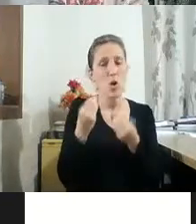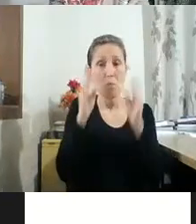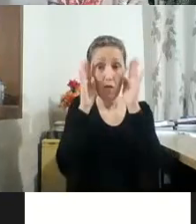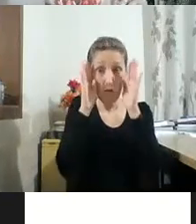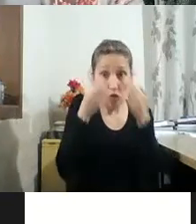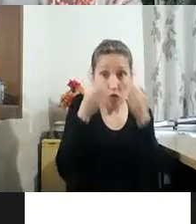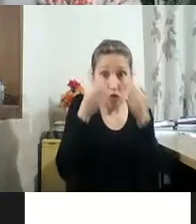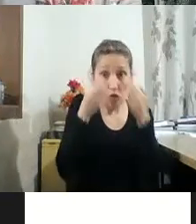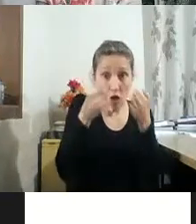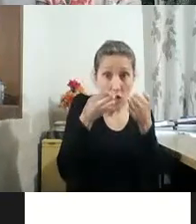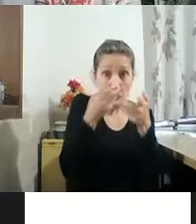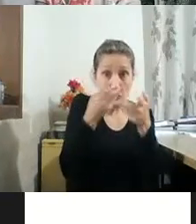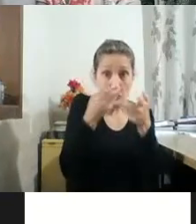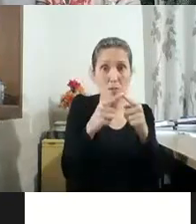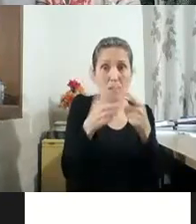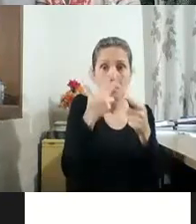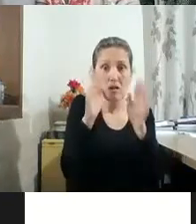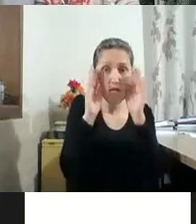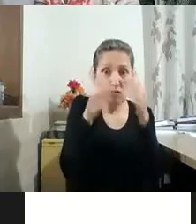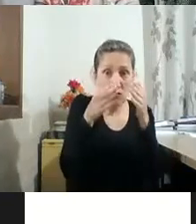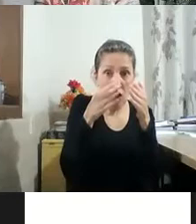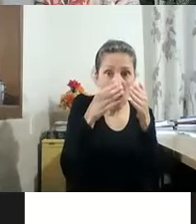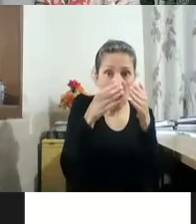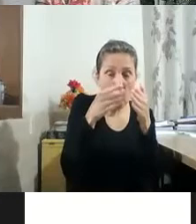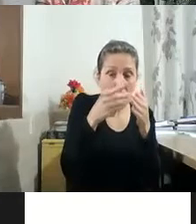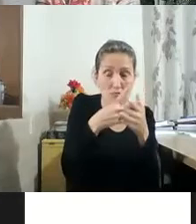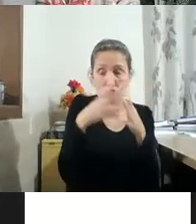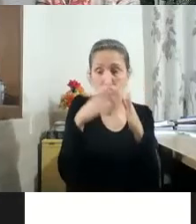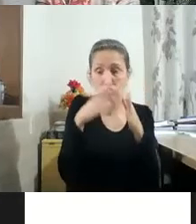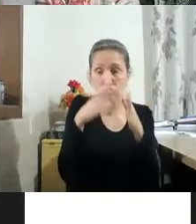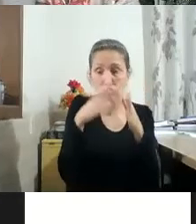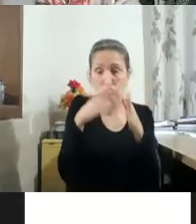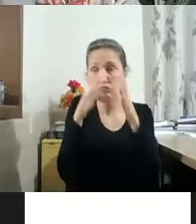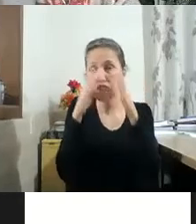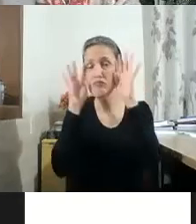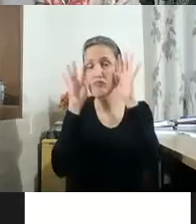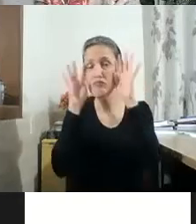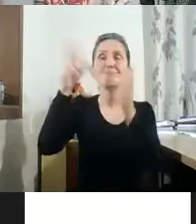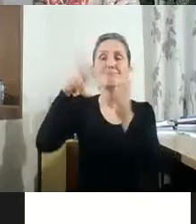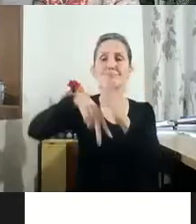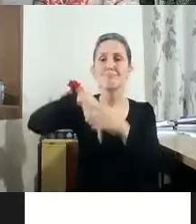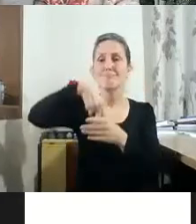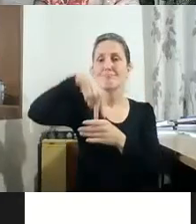coisa, algo nos tira daquele foco e nos leva para além da superfície da imagem.